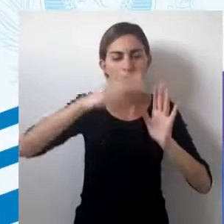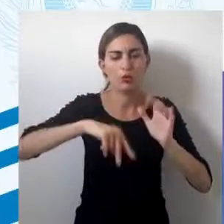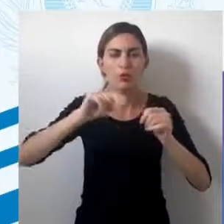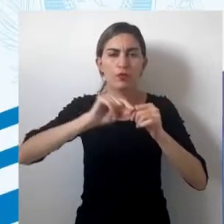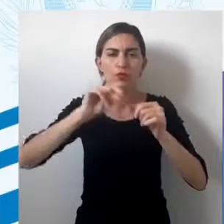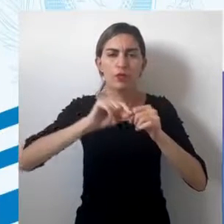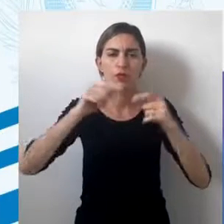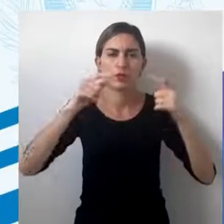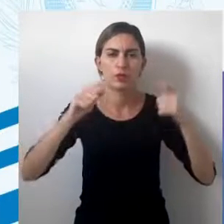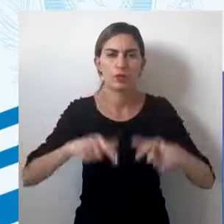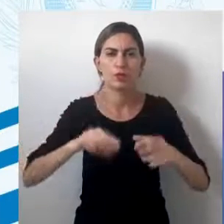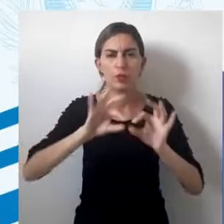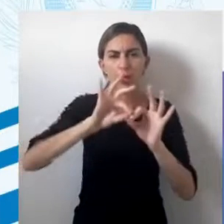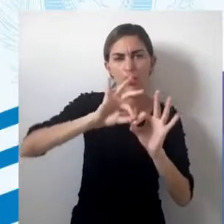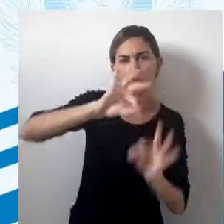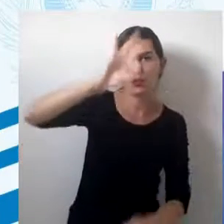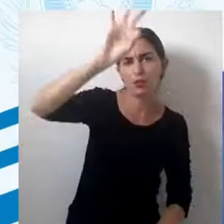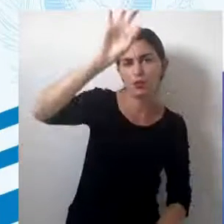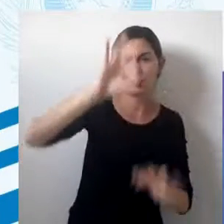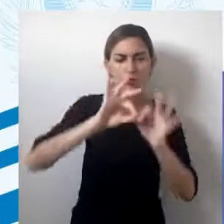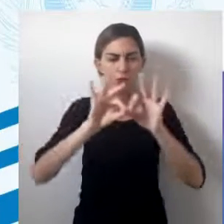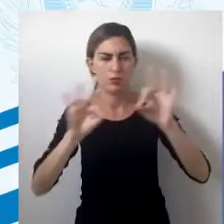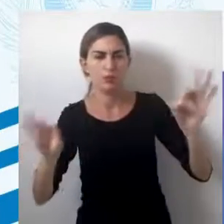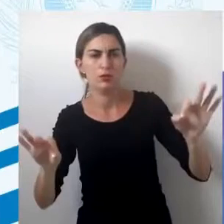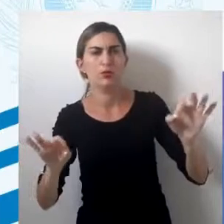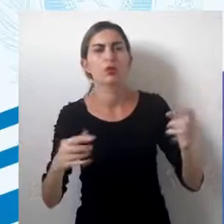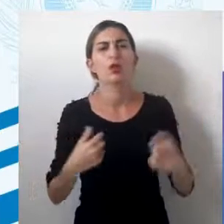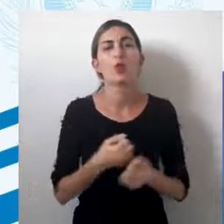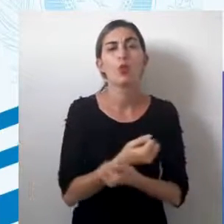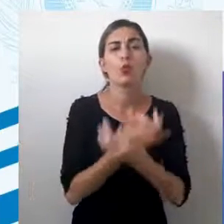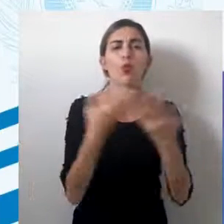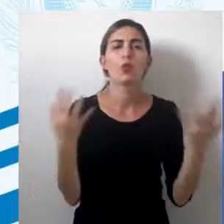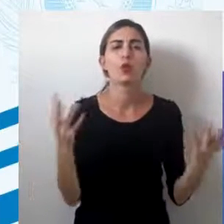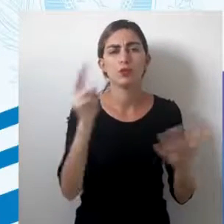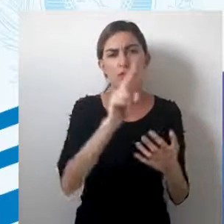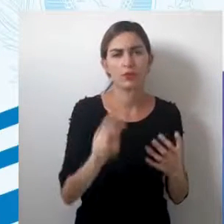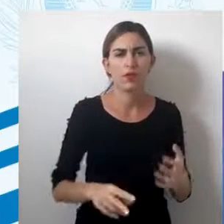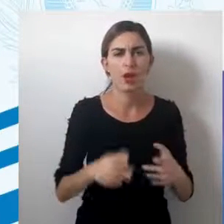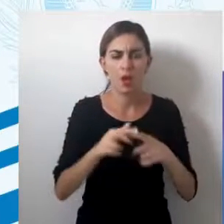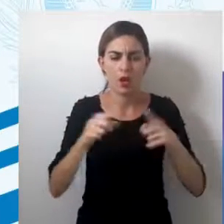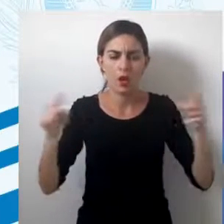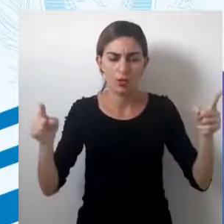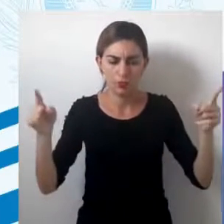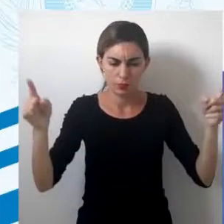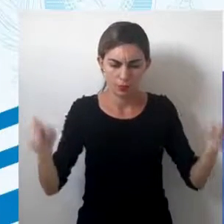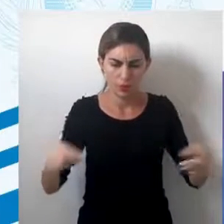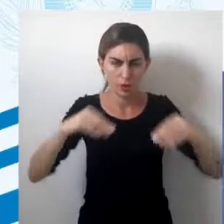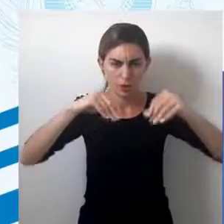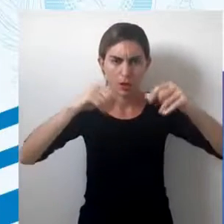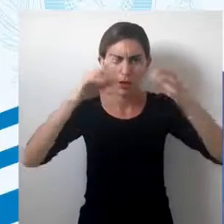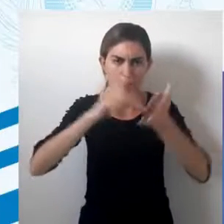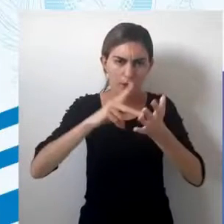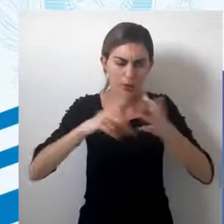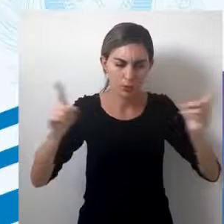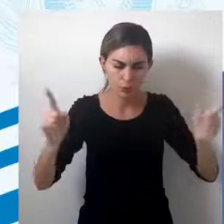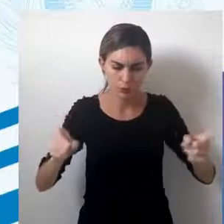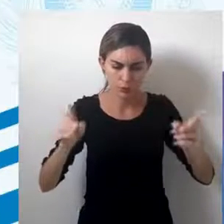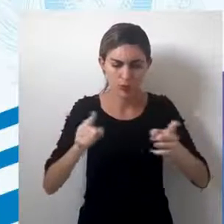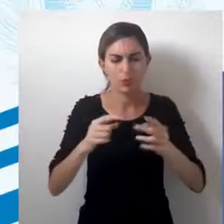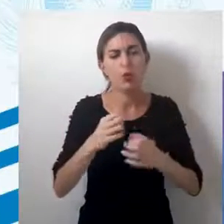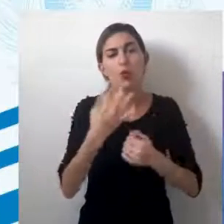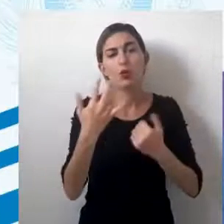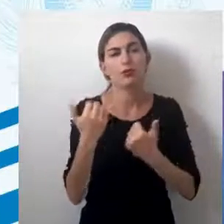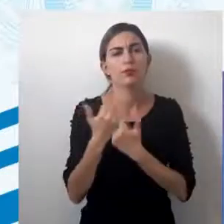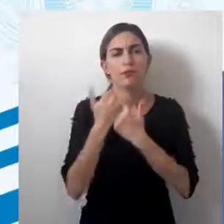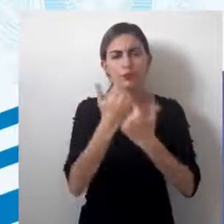leitura do mapa e a escala que é a relação de quantas vezes a área real foi reduzida para ser representada. Então,